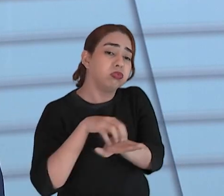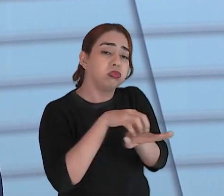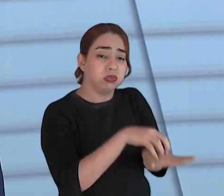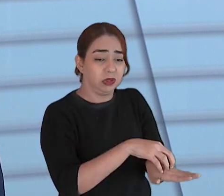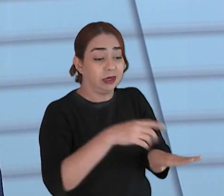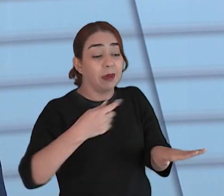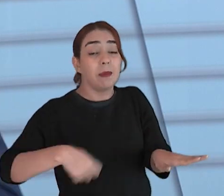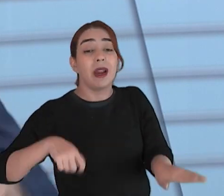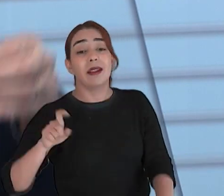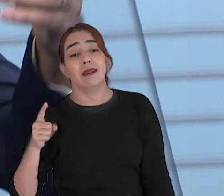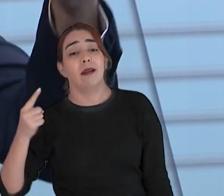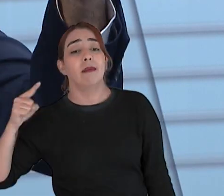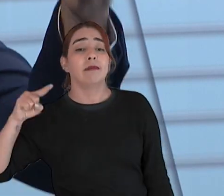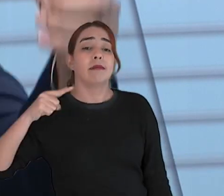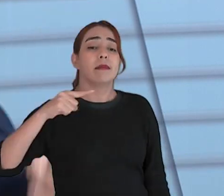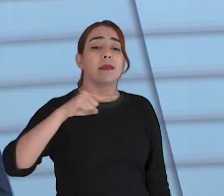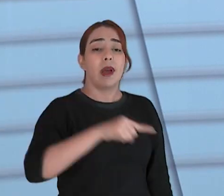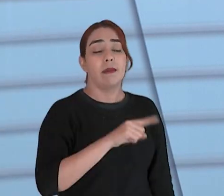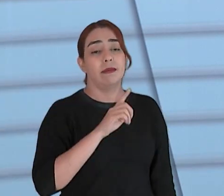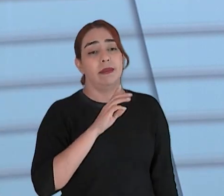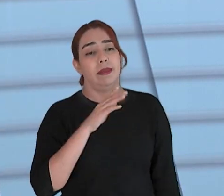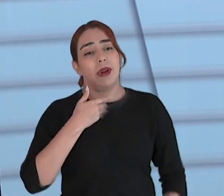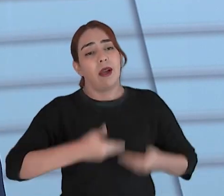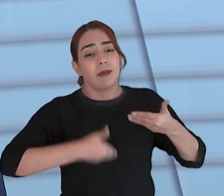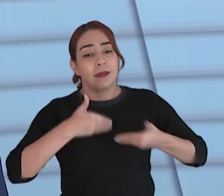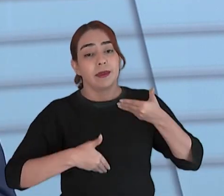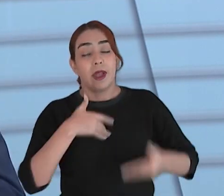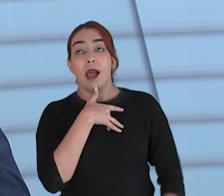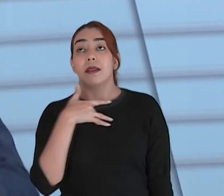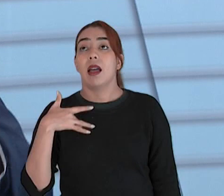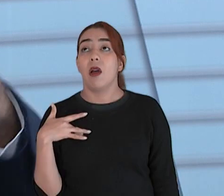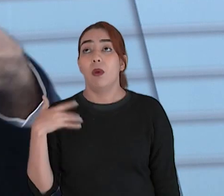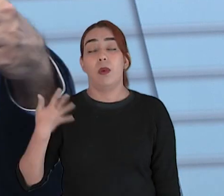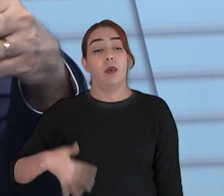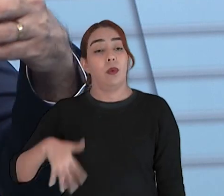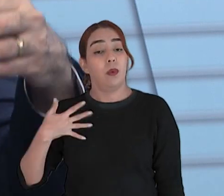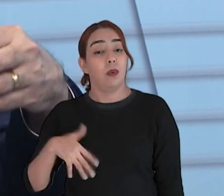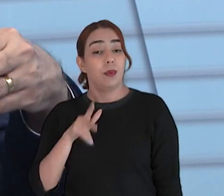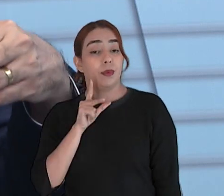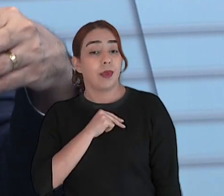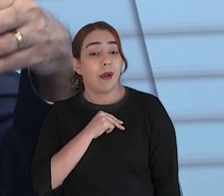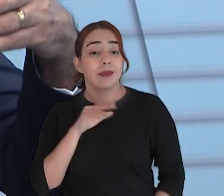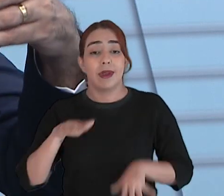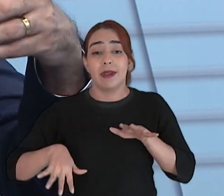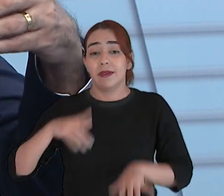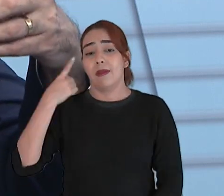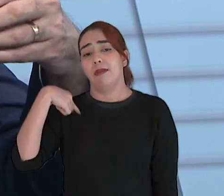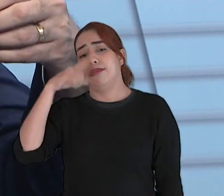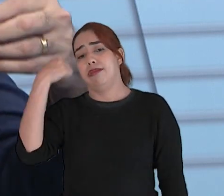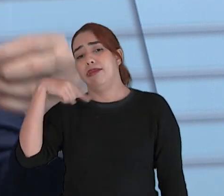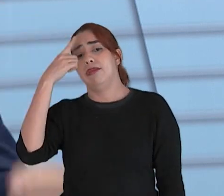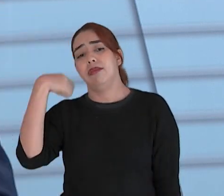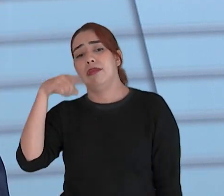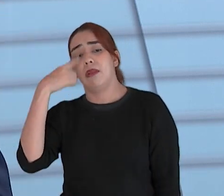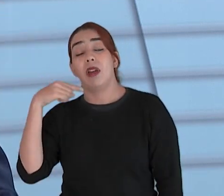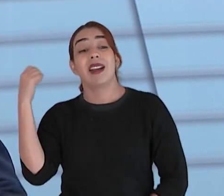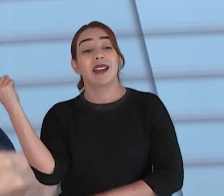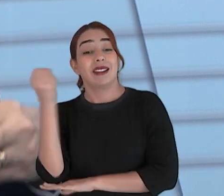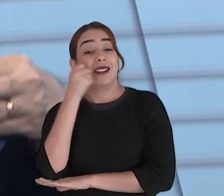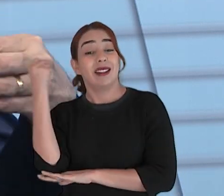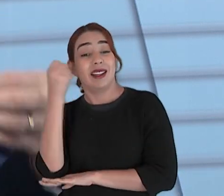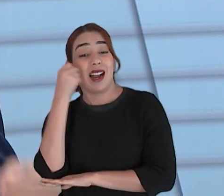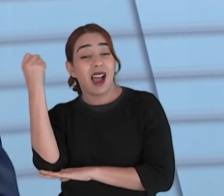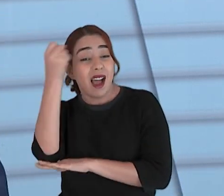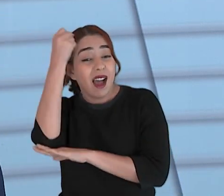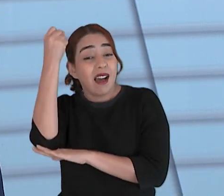aqui para Fortaleza para cuidar da sua saúde e casos inclusive casos muito muito grave casos